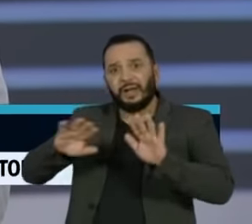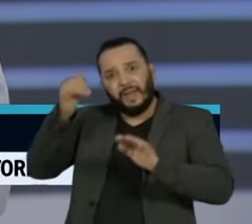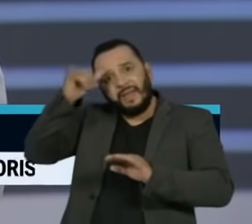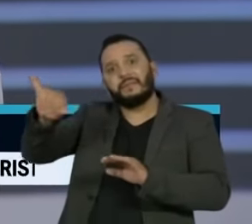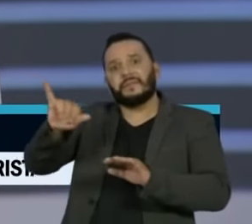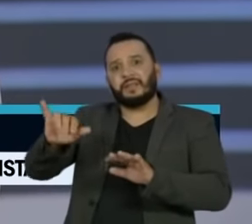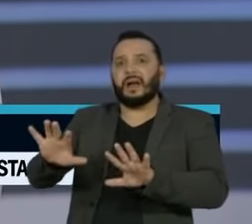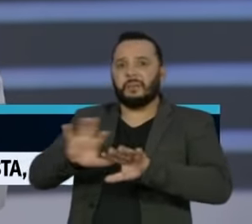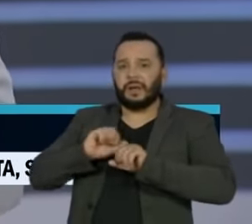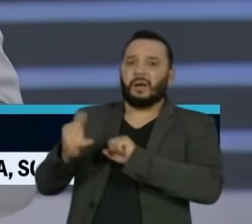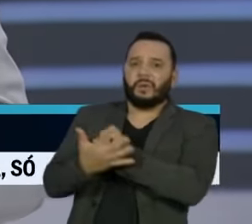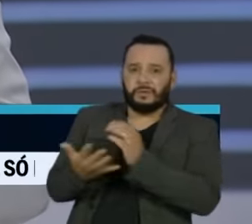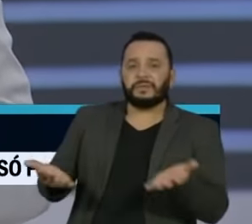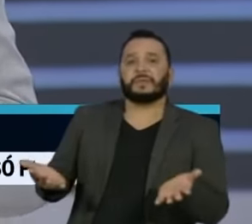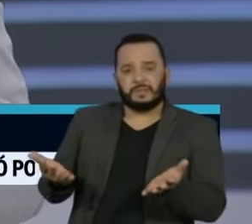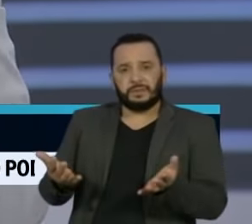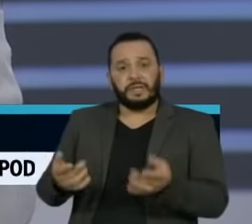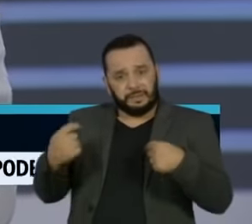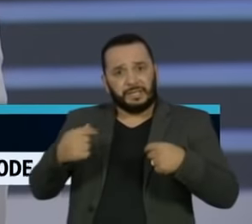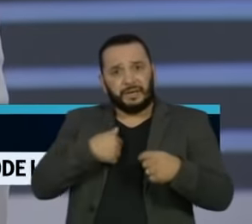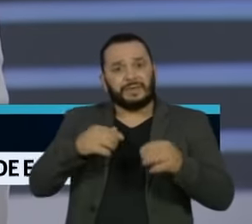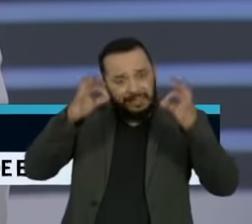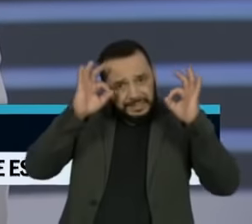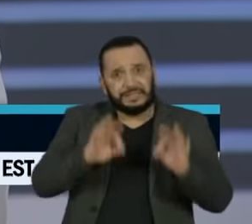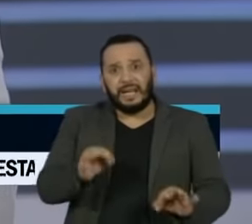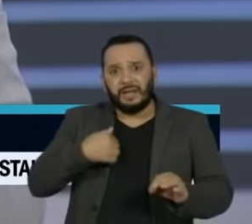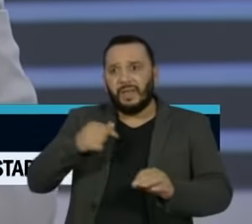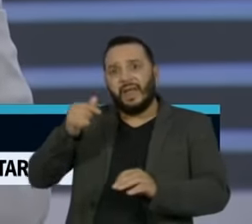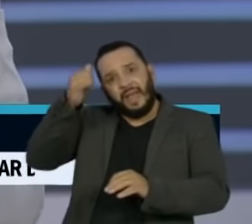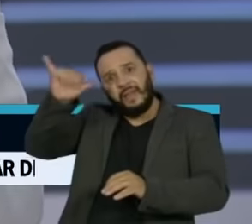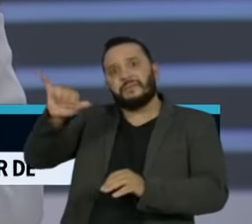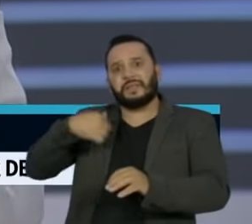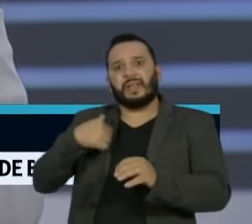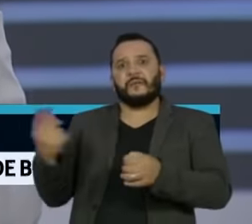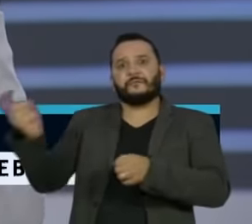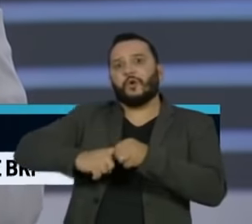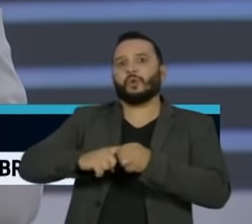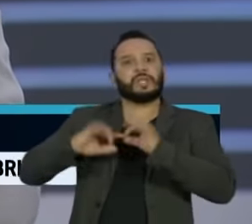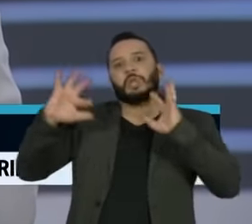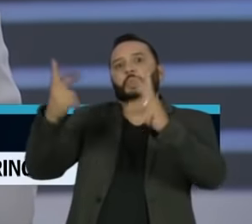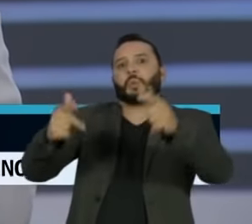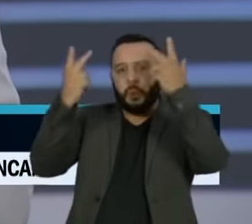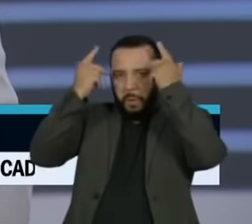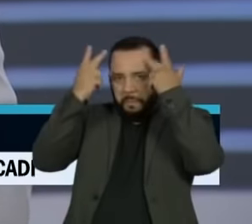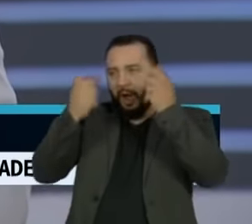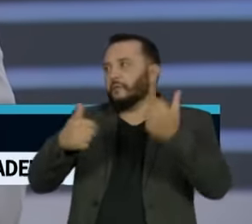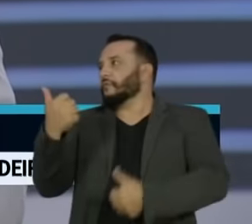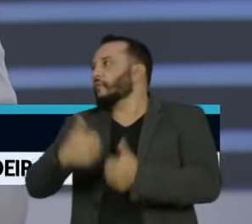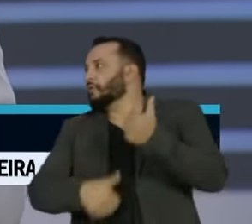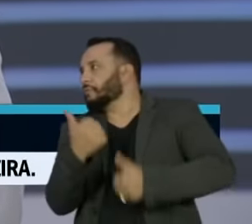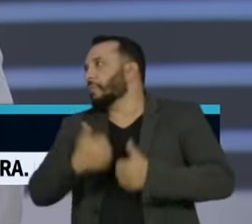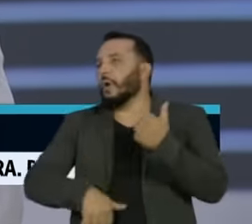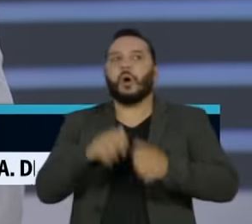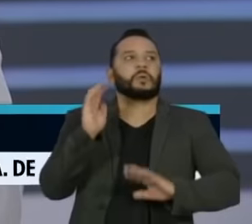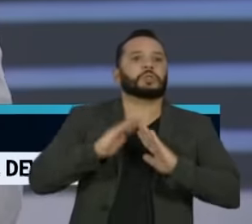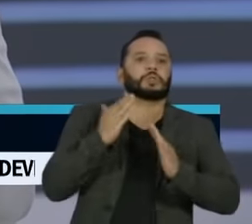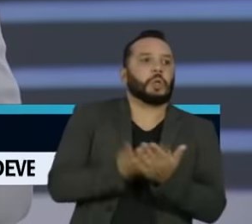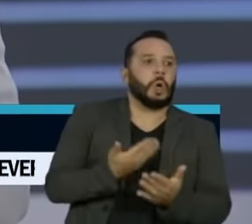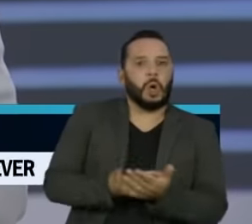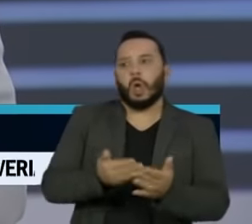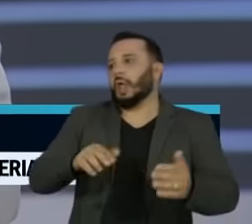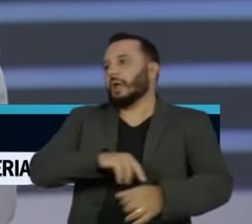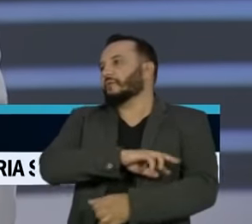da ação do governo, dos clubes e principalmente do futebol. Eu, particularmente, penso que o futebol poderia esperar um pouquinho mais.